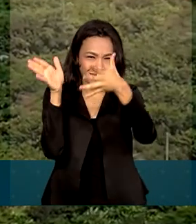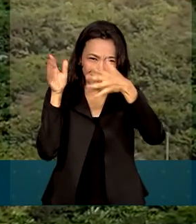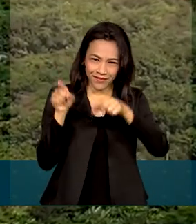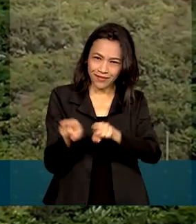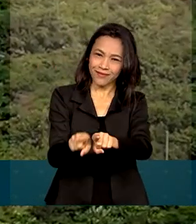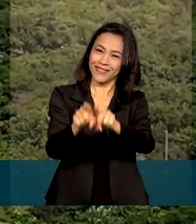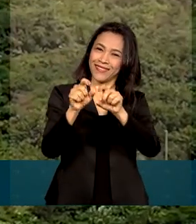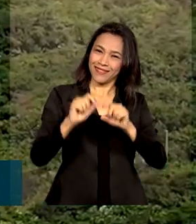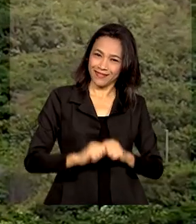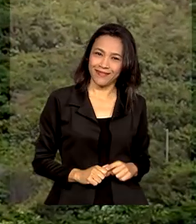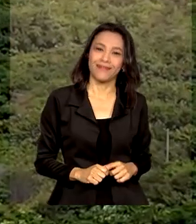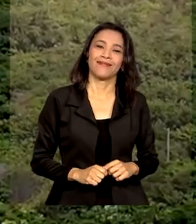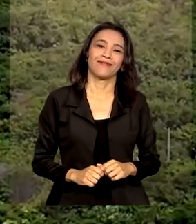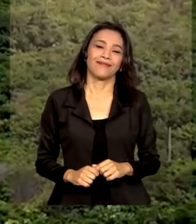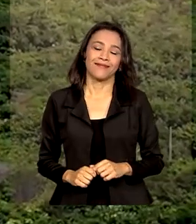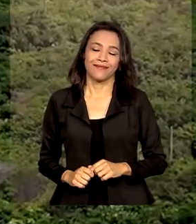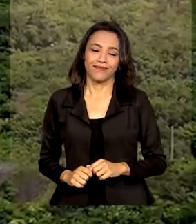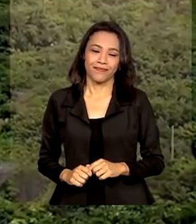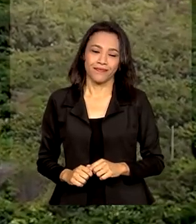bilionário.